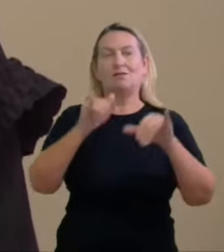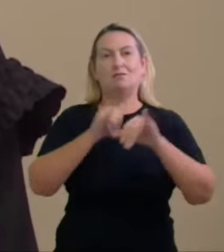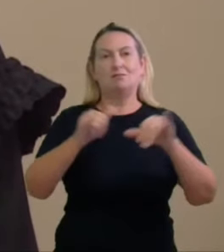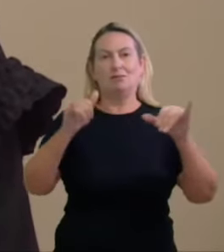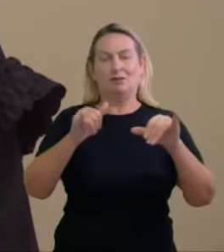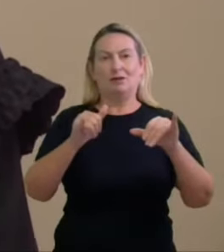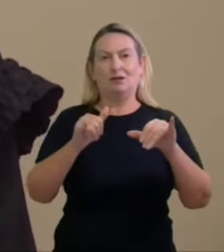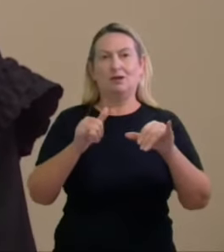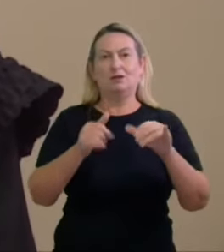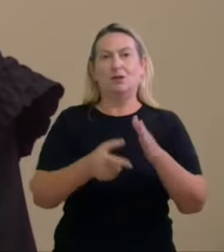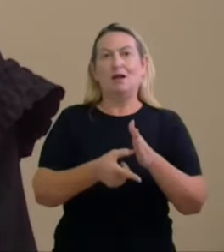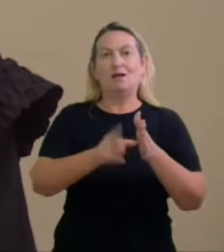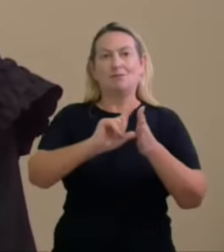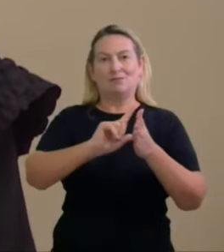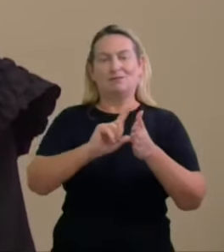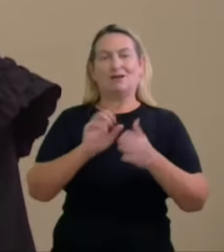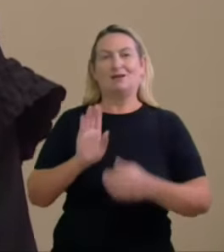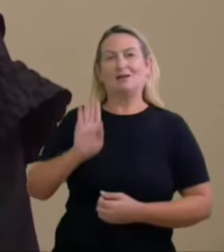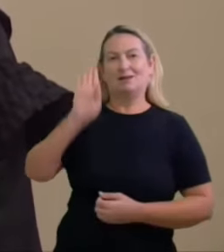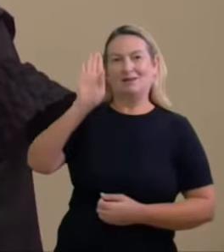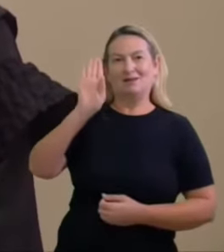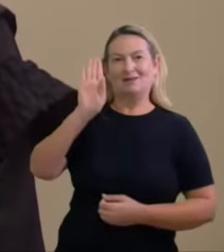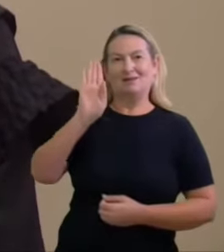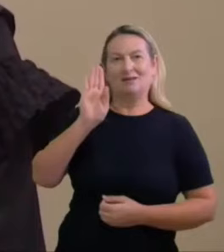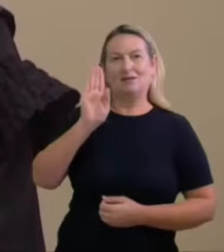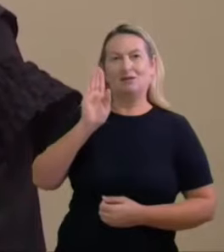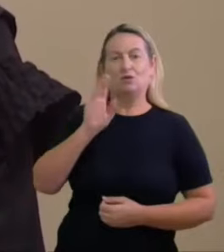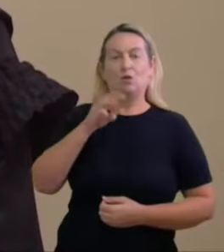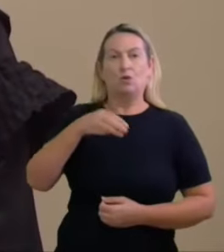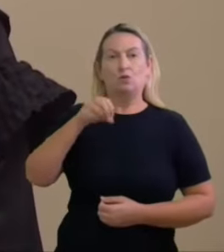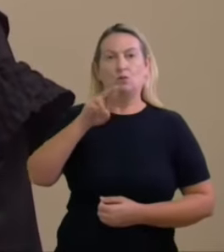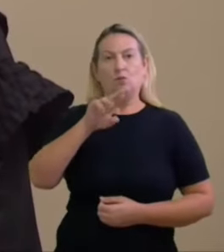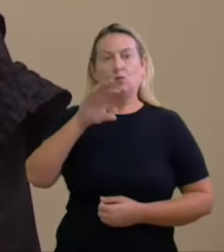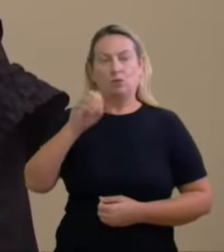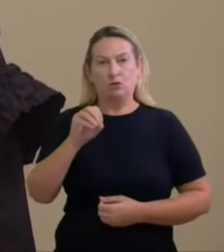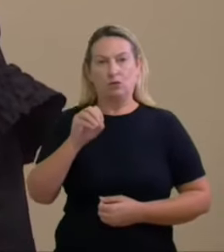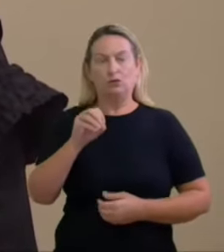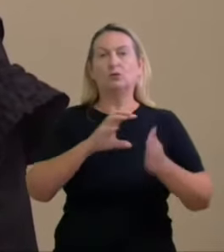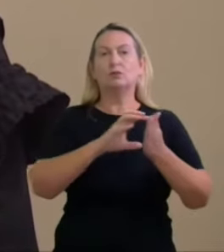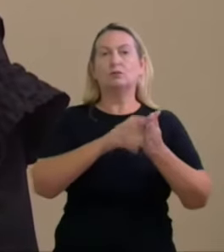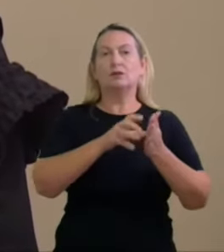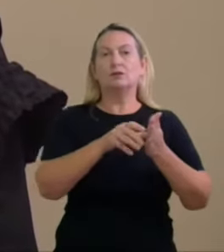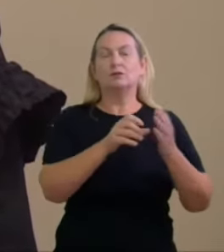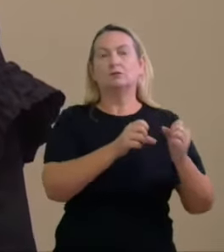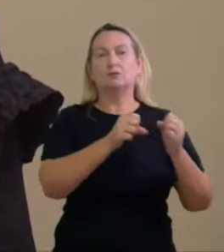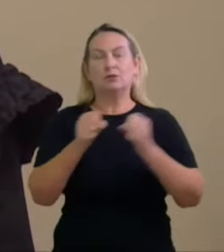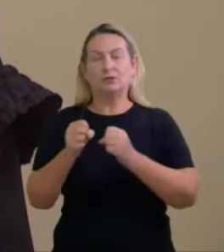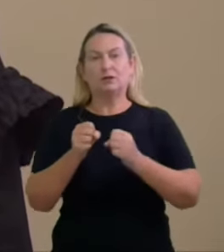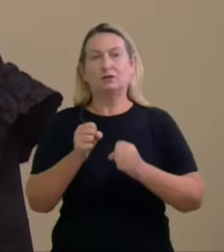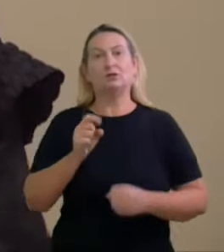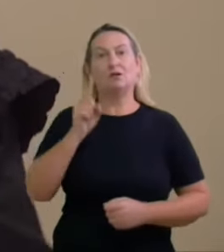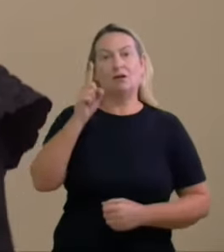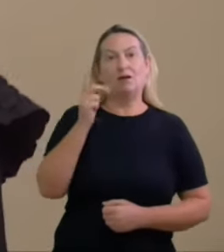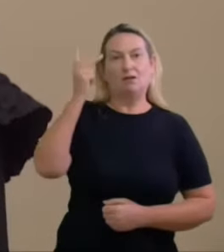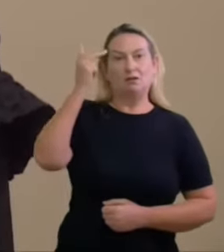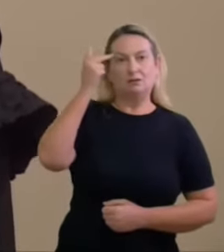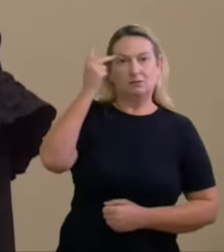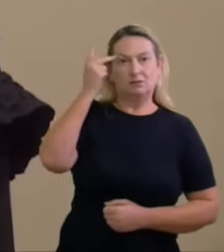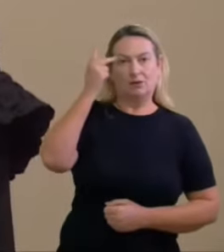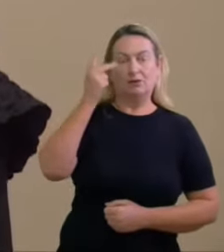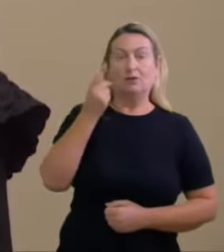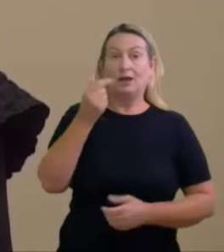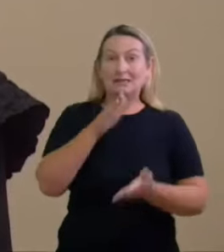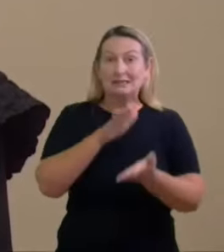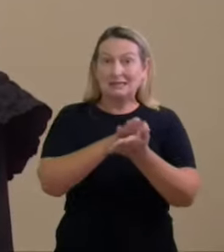pré-candidato Sérgio Moro no Podemos em novembro de 2021 em São Paulo se eu não me engano esses gastos